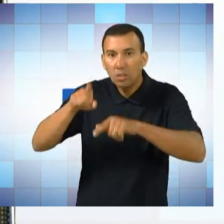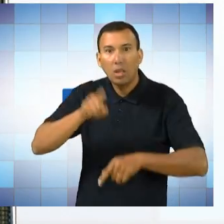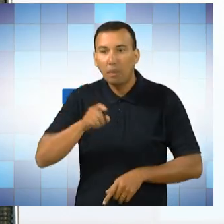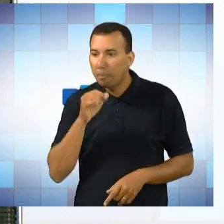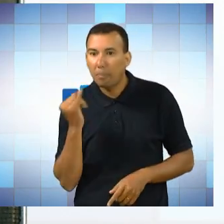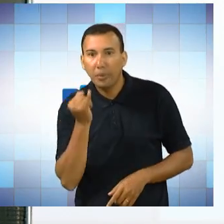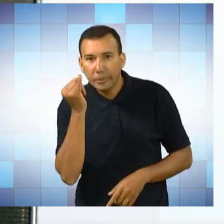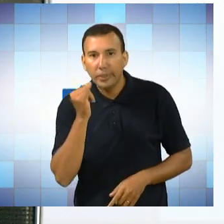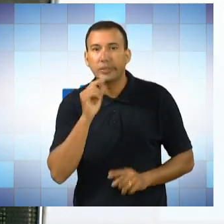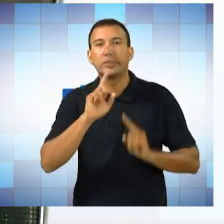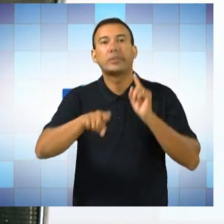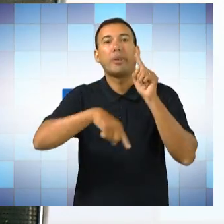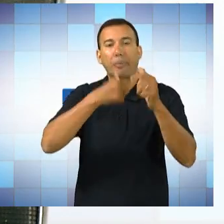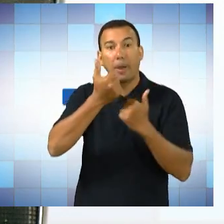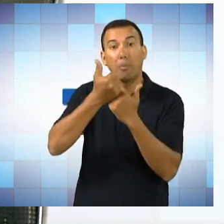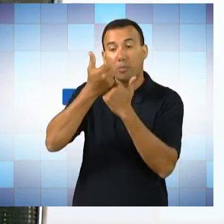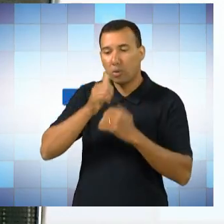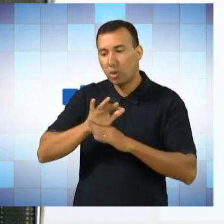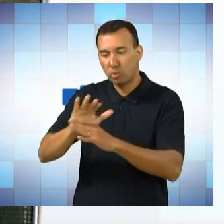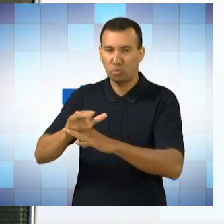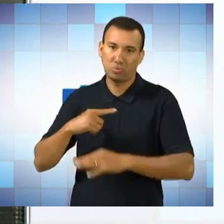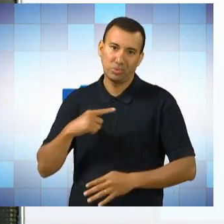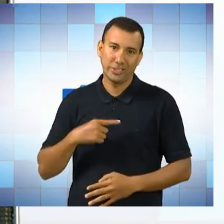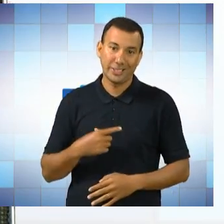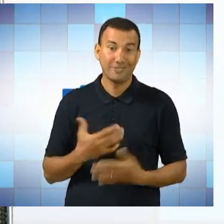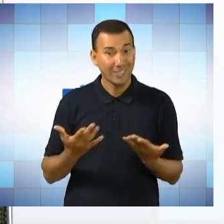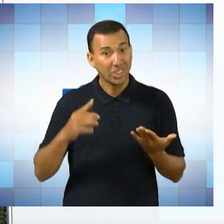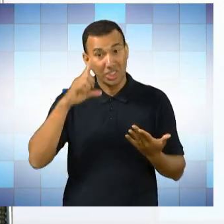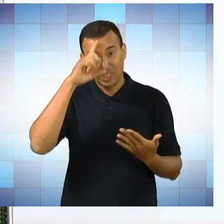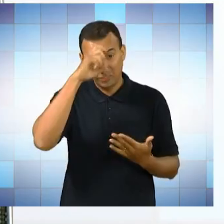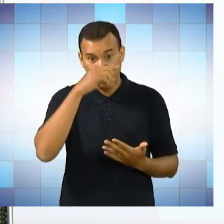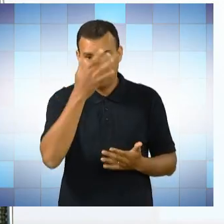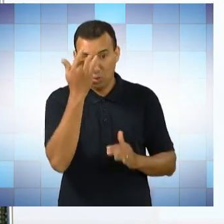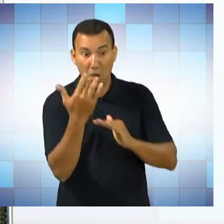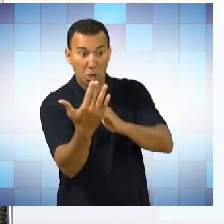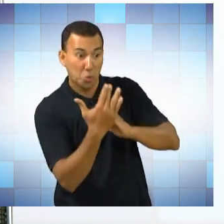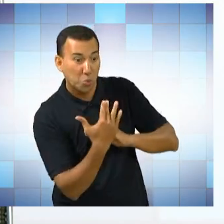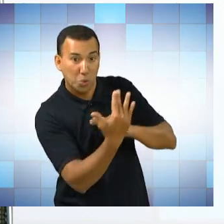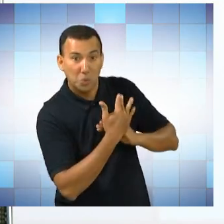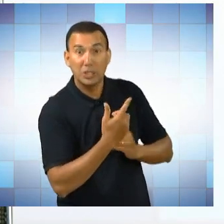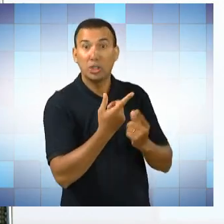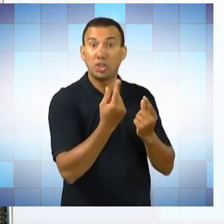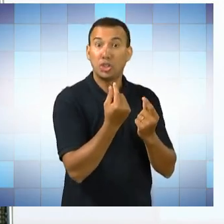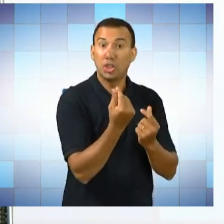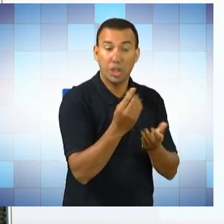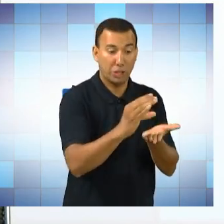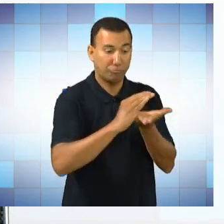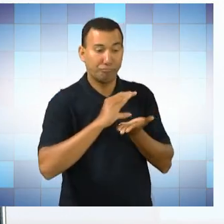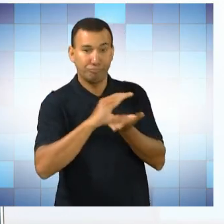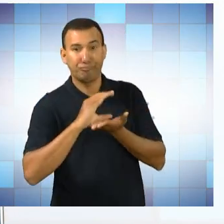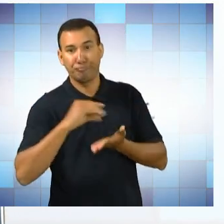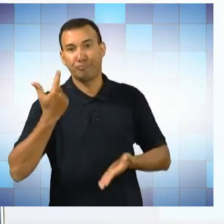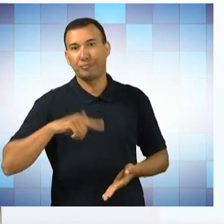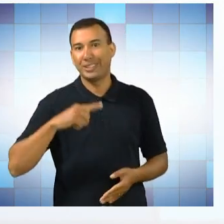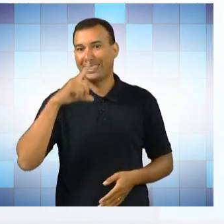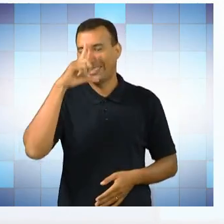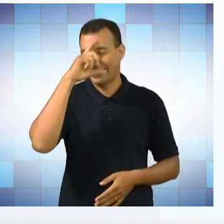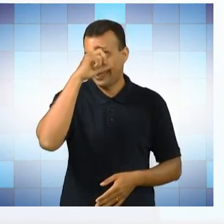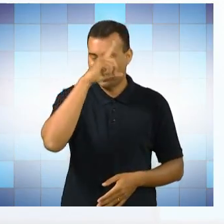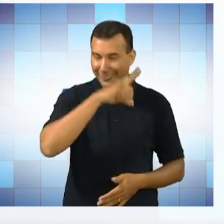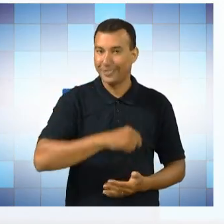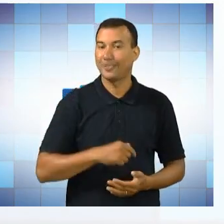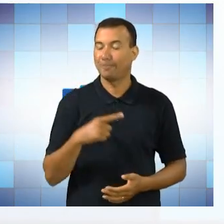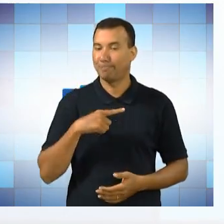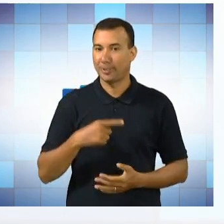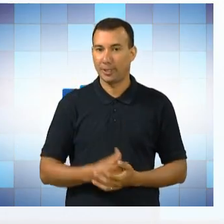reeducação daquelas mulheres. Mas a dificuldade é realmente do apoio, infelizmente. E quando nós